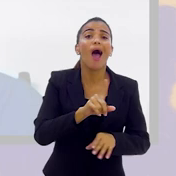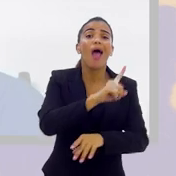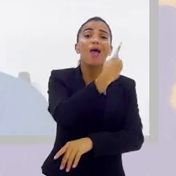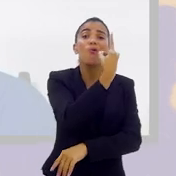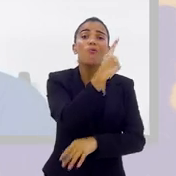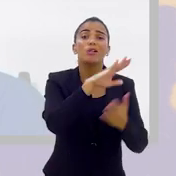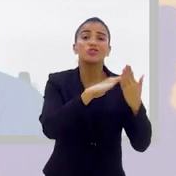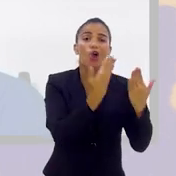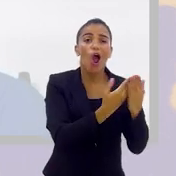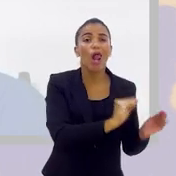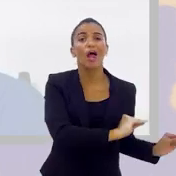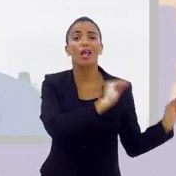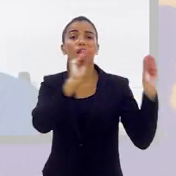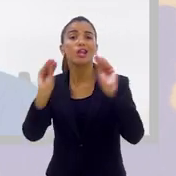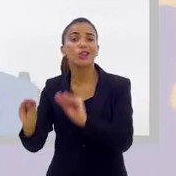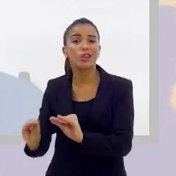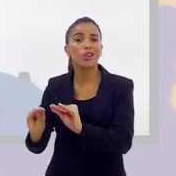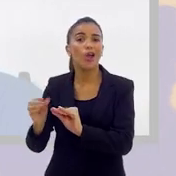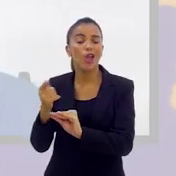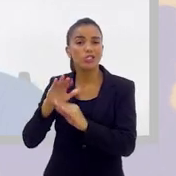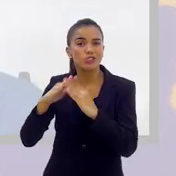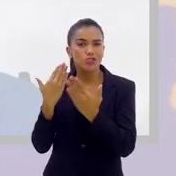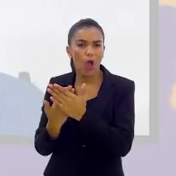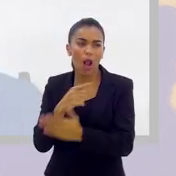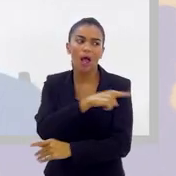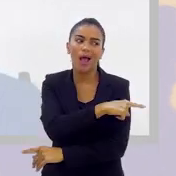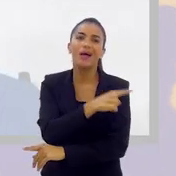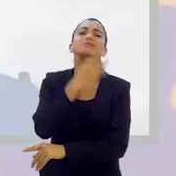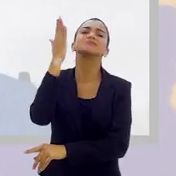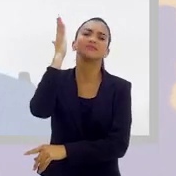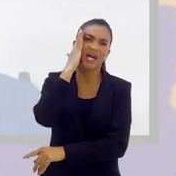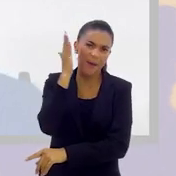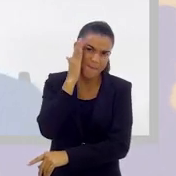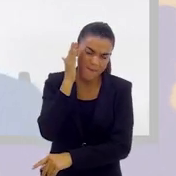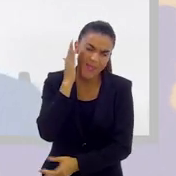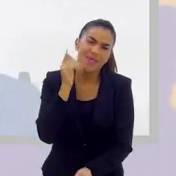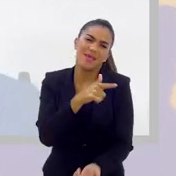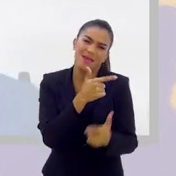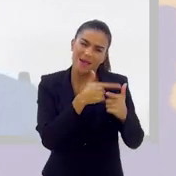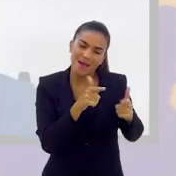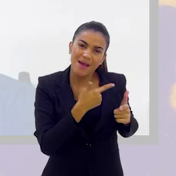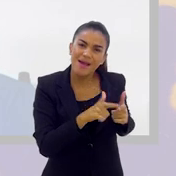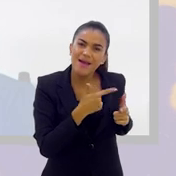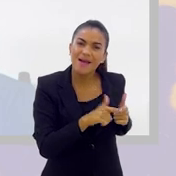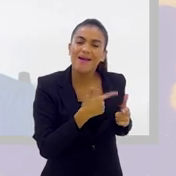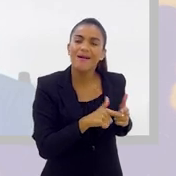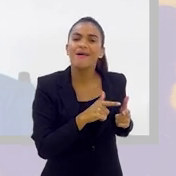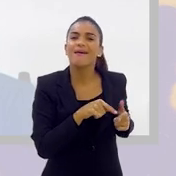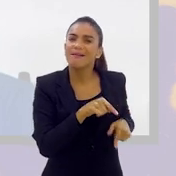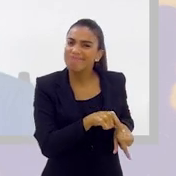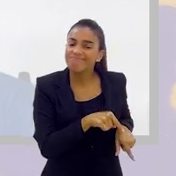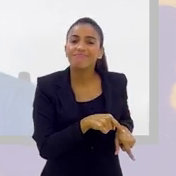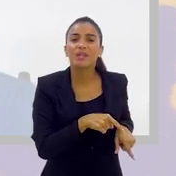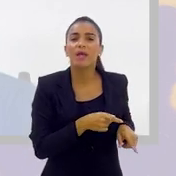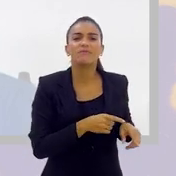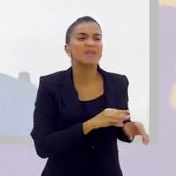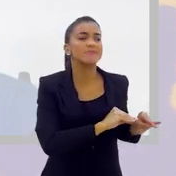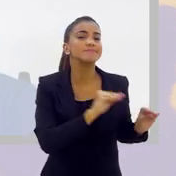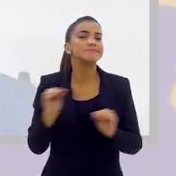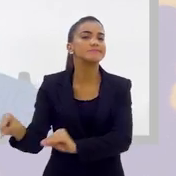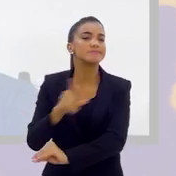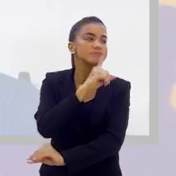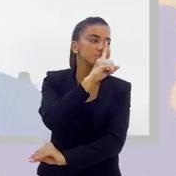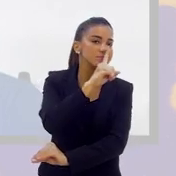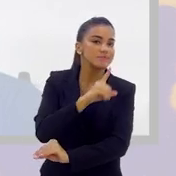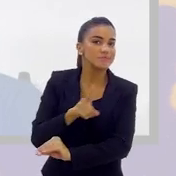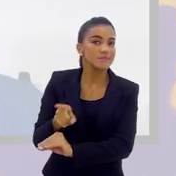escola. Ele foi para outra escola e a outra escola, sabendo do problema que ele tinha, acabou fazendo com que ele